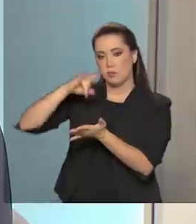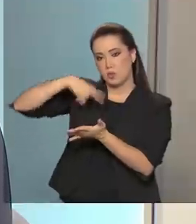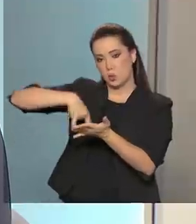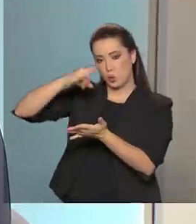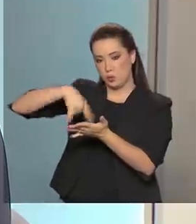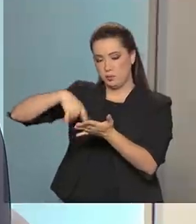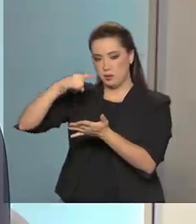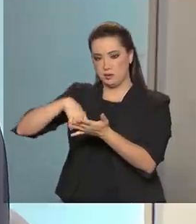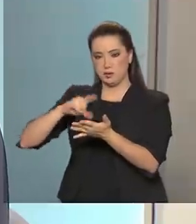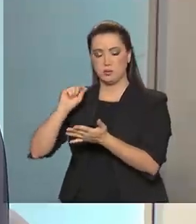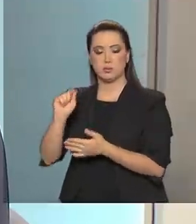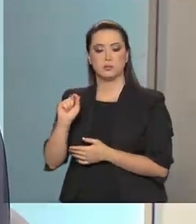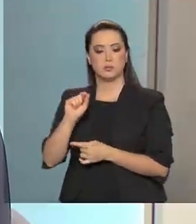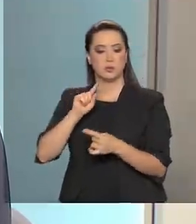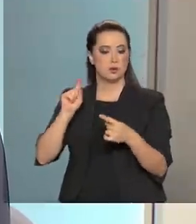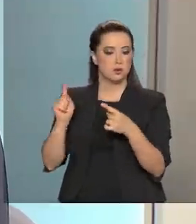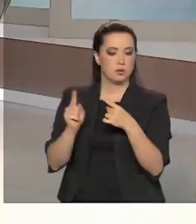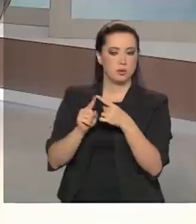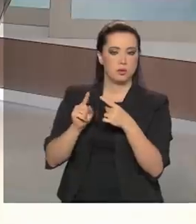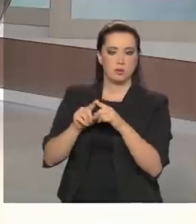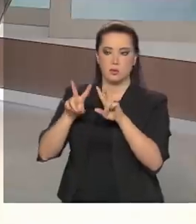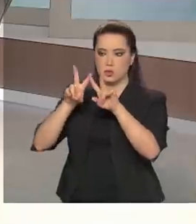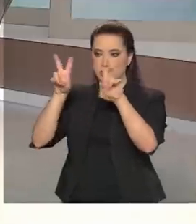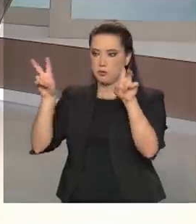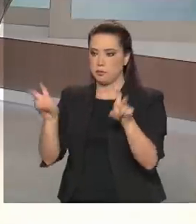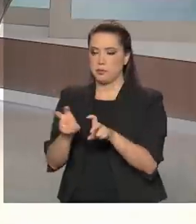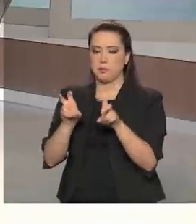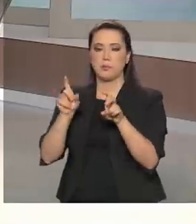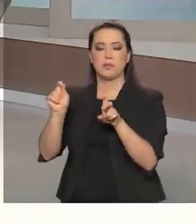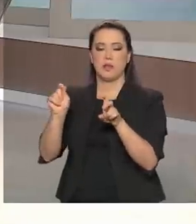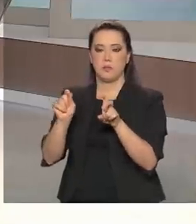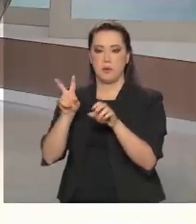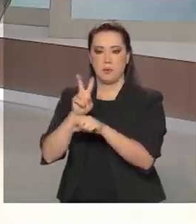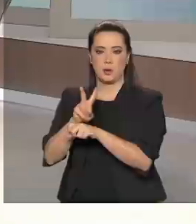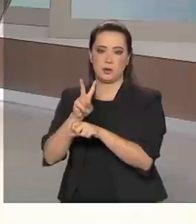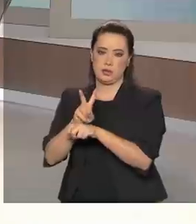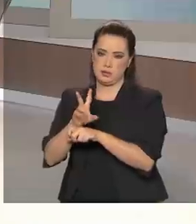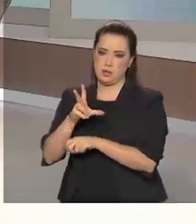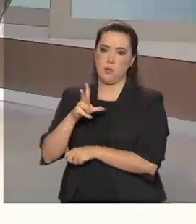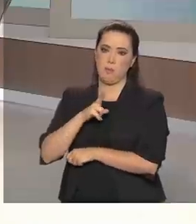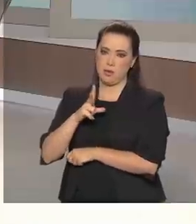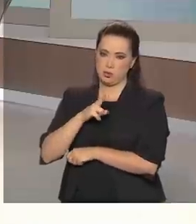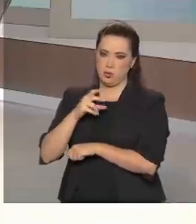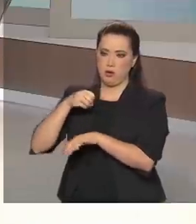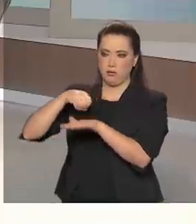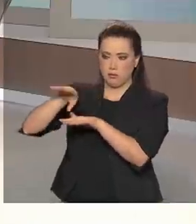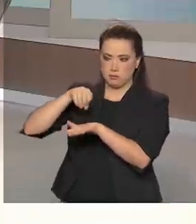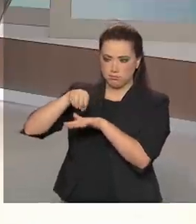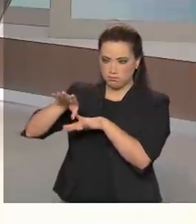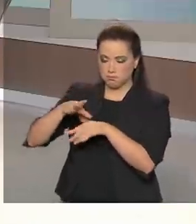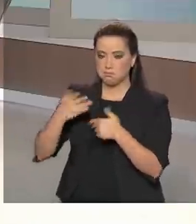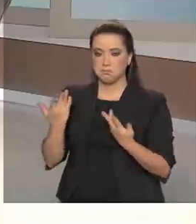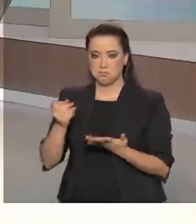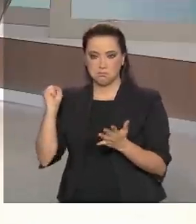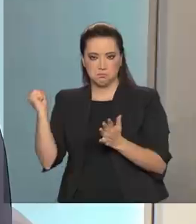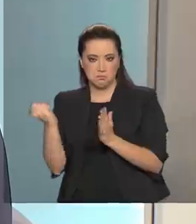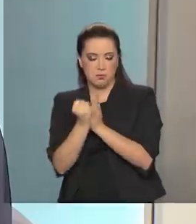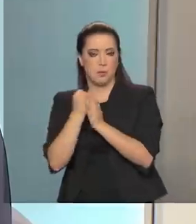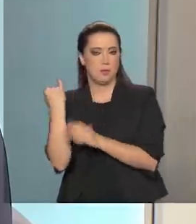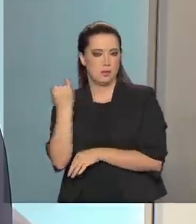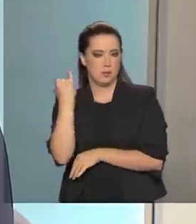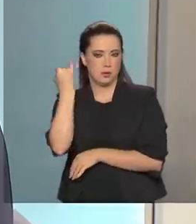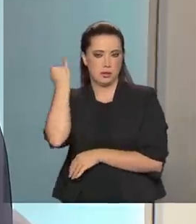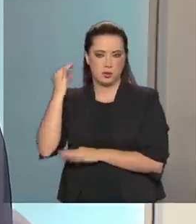documentação aonde citava a proteção à privacidade, a proteção de dados. Então, esse é o marco inicial de